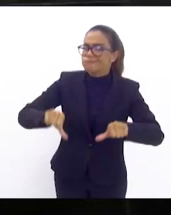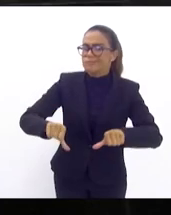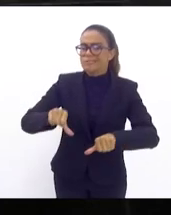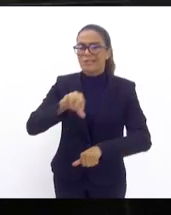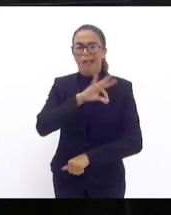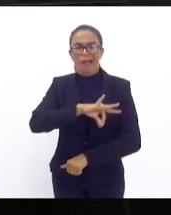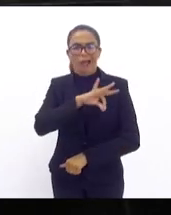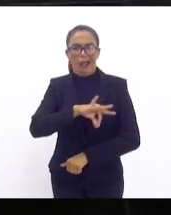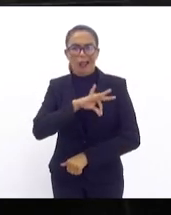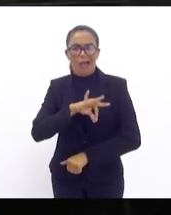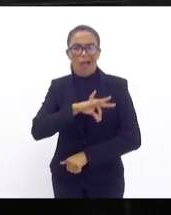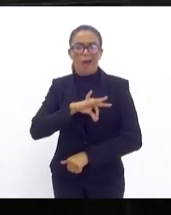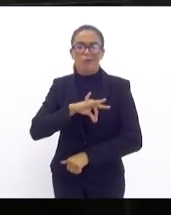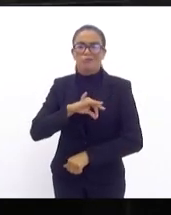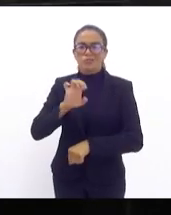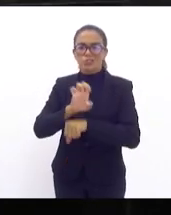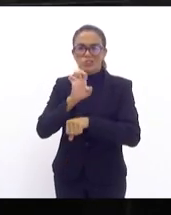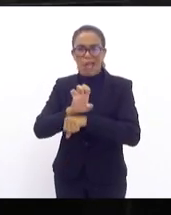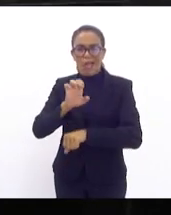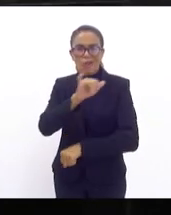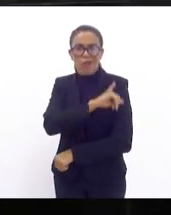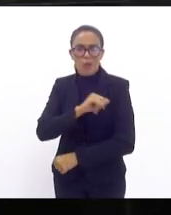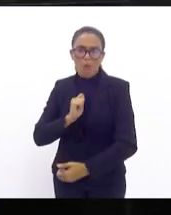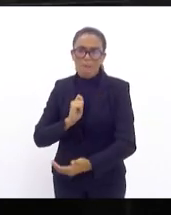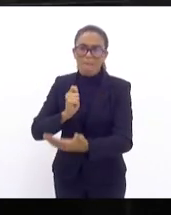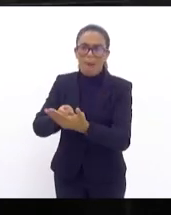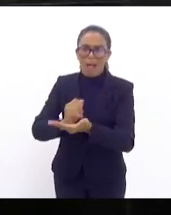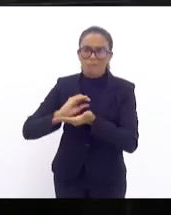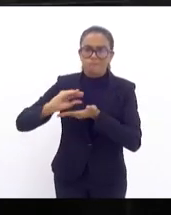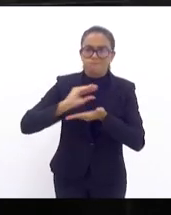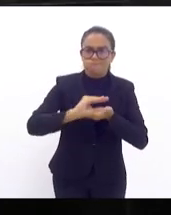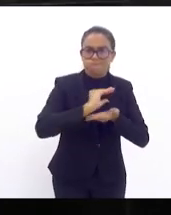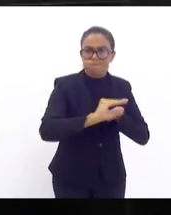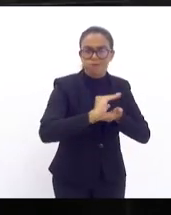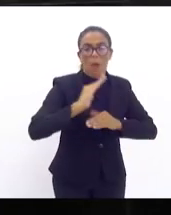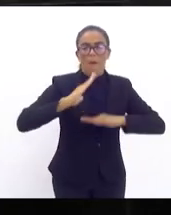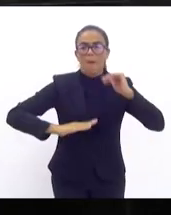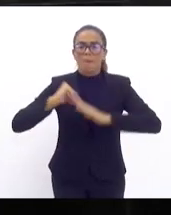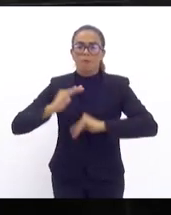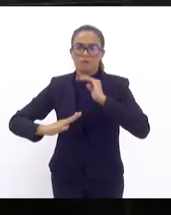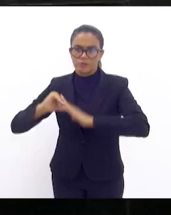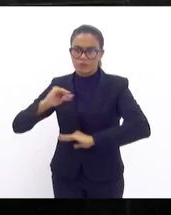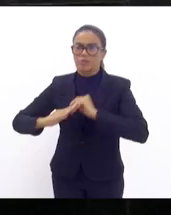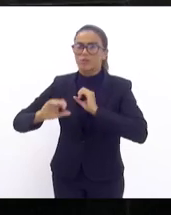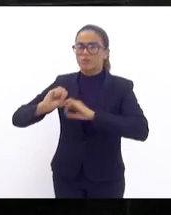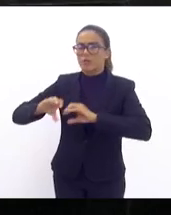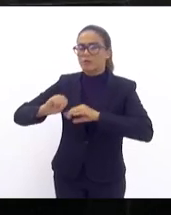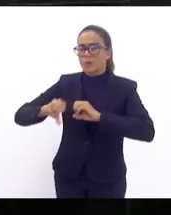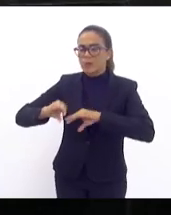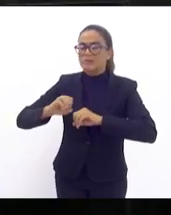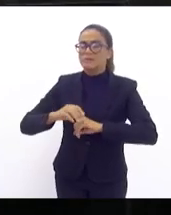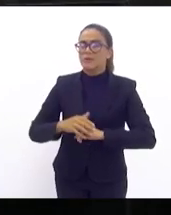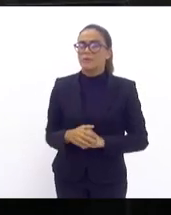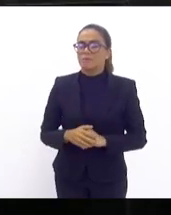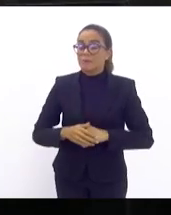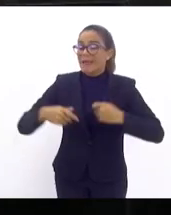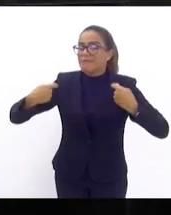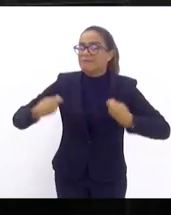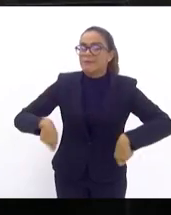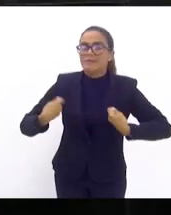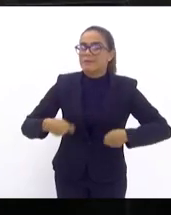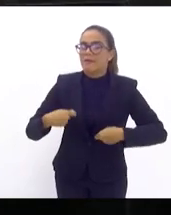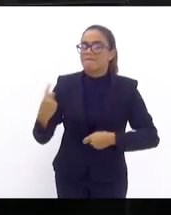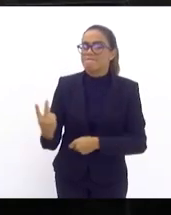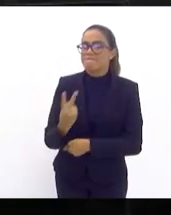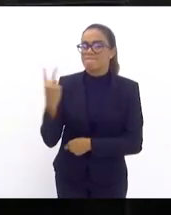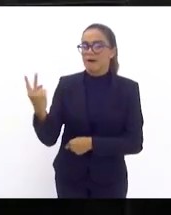do Estado do Rio de Janeiro aos profissionais de educação, há uma necessidade de valorização